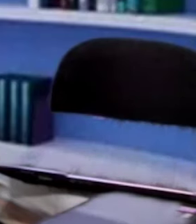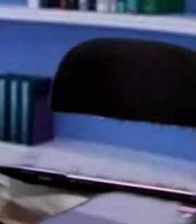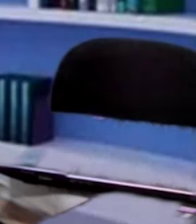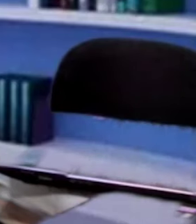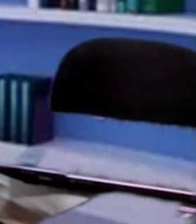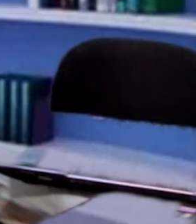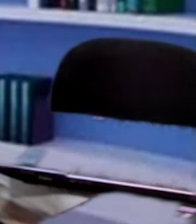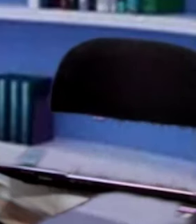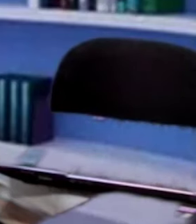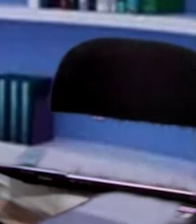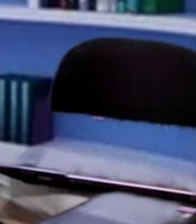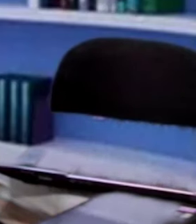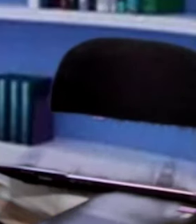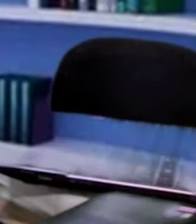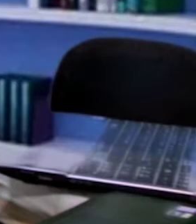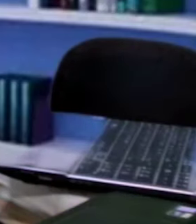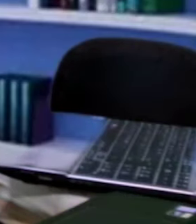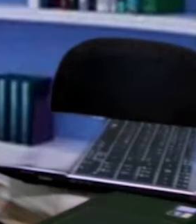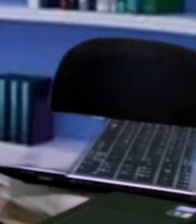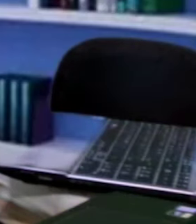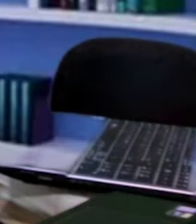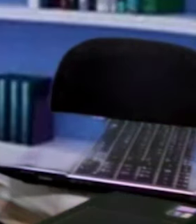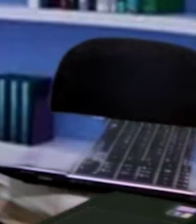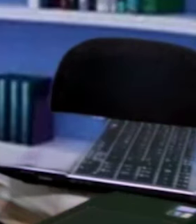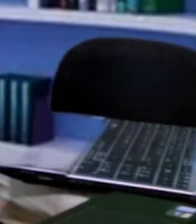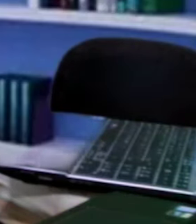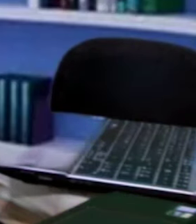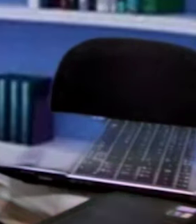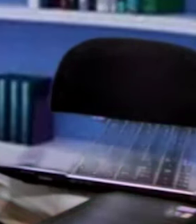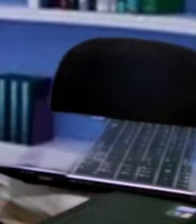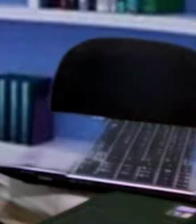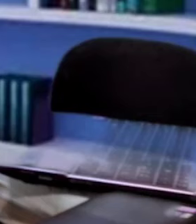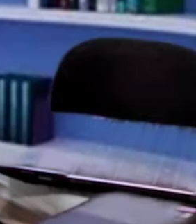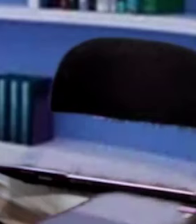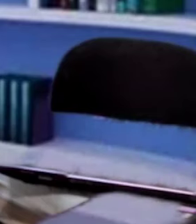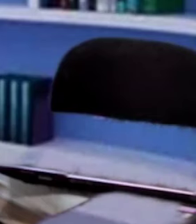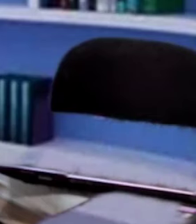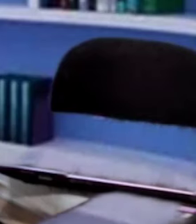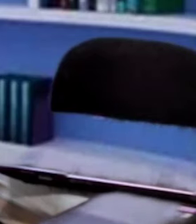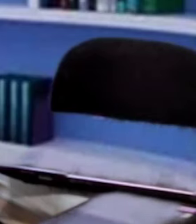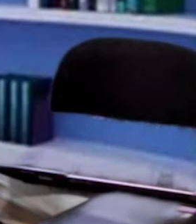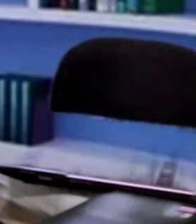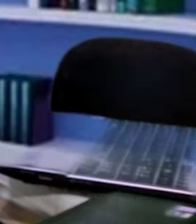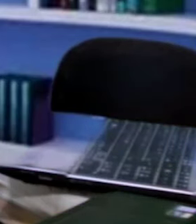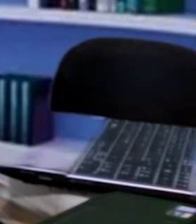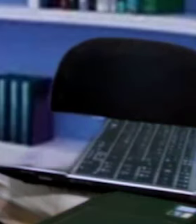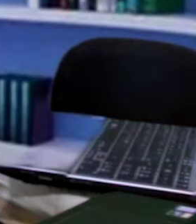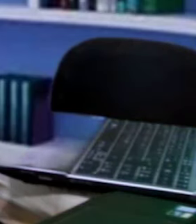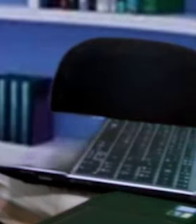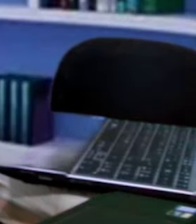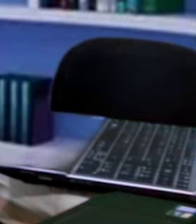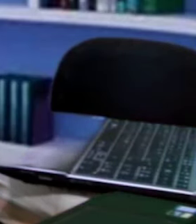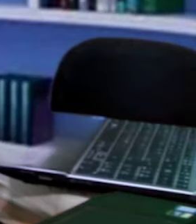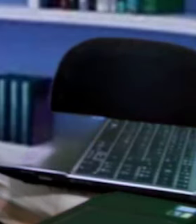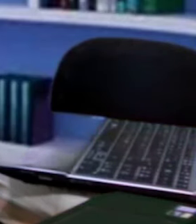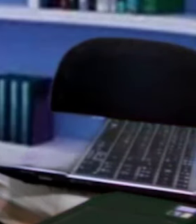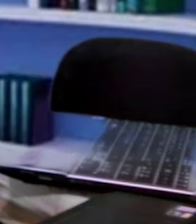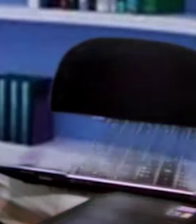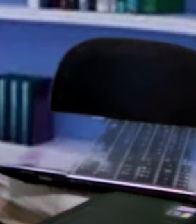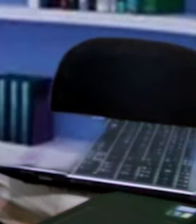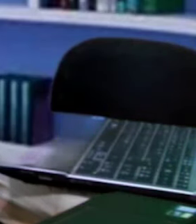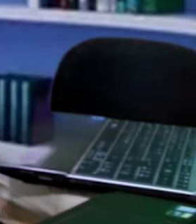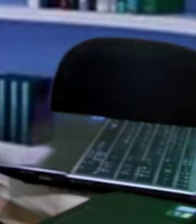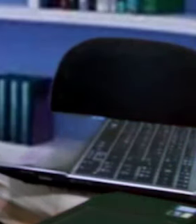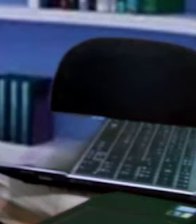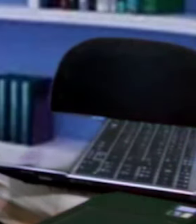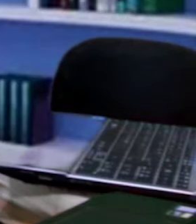se autodetonando. Nós temos essa questão de Israel que ataca Luiz Inácio Lula da Silva, o